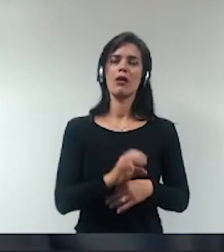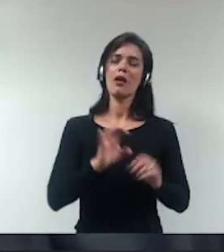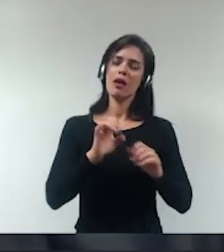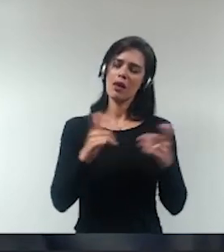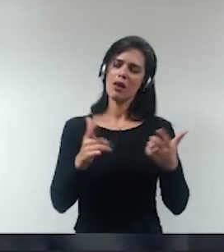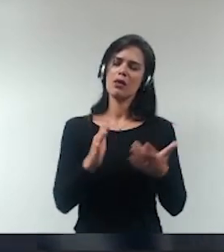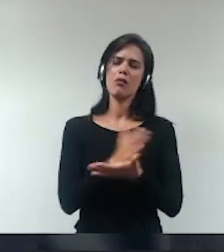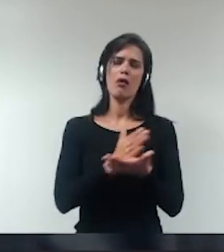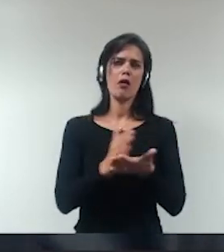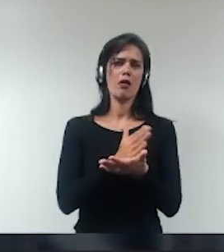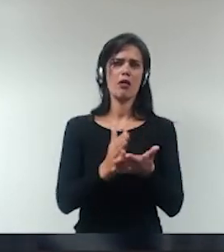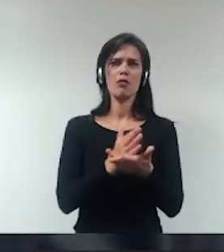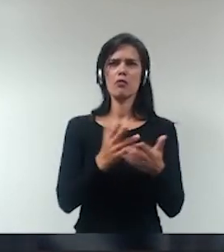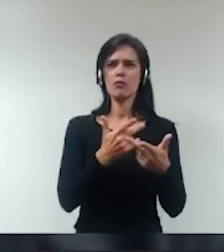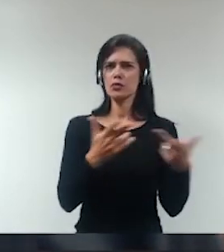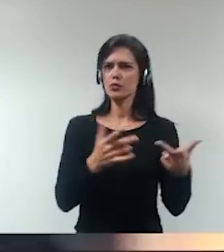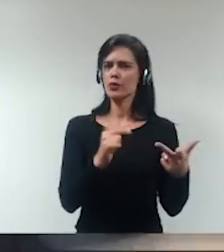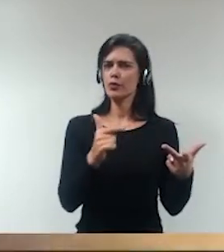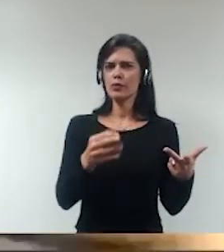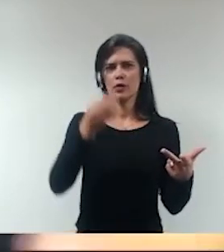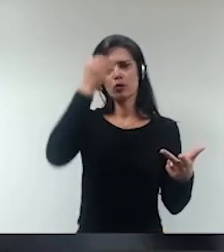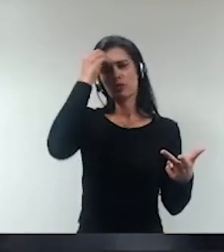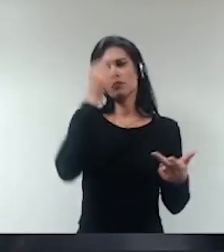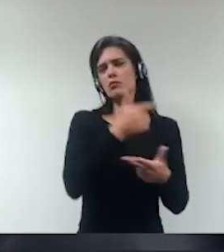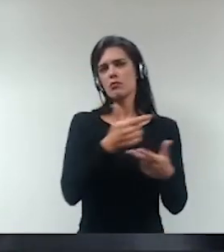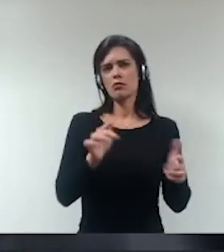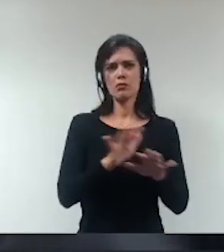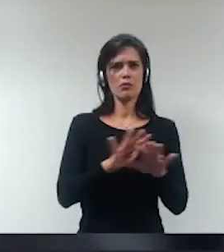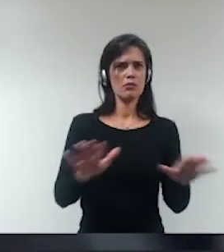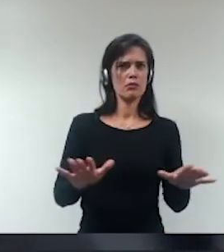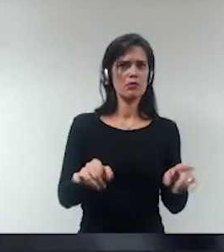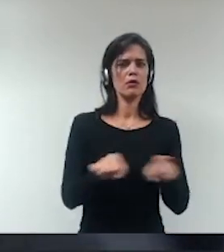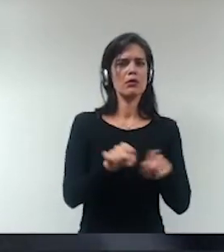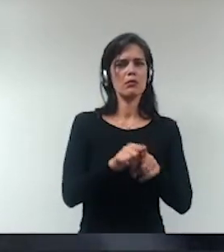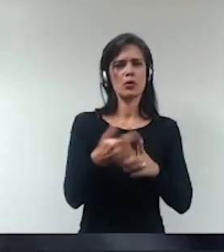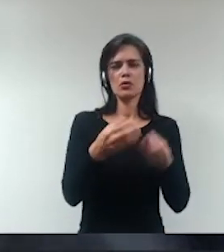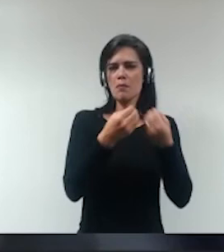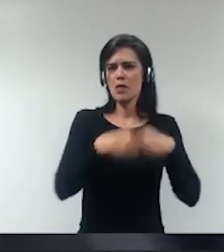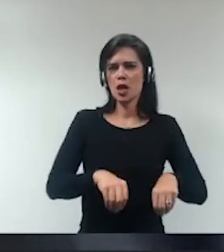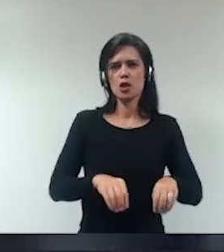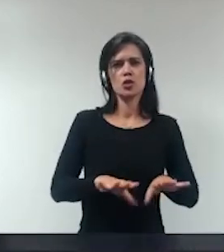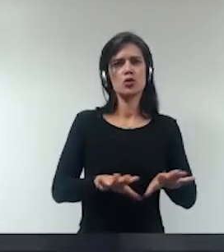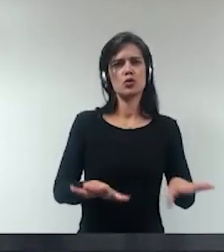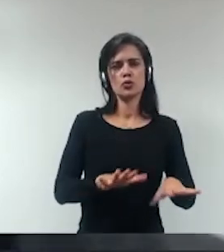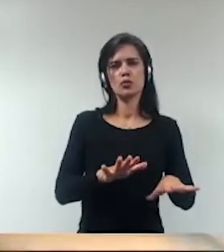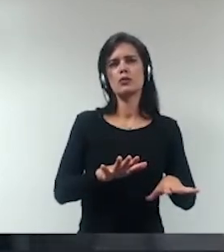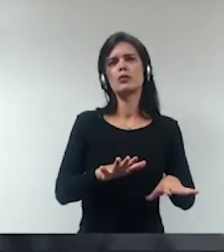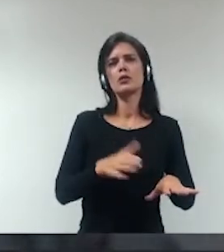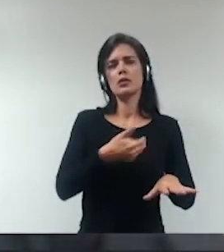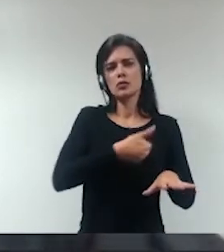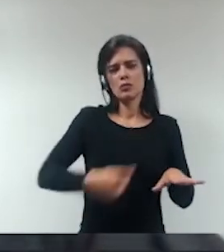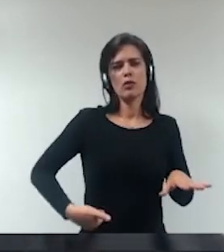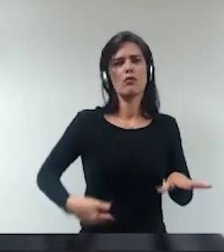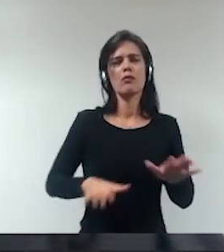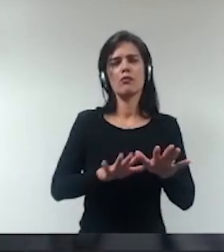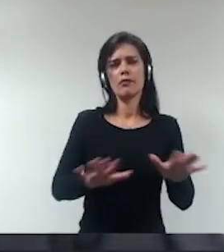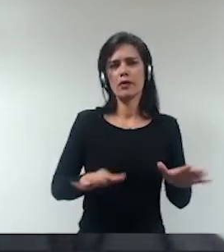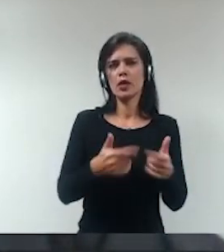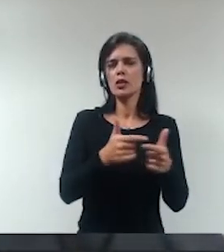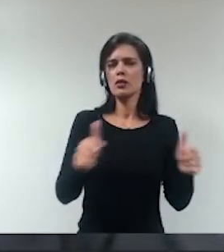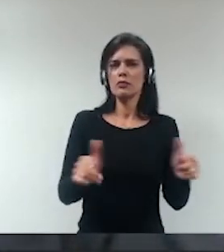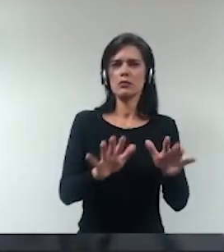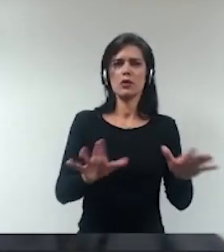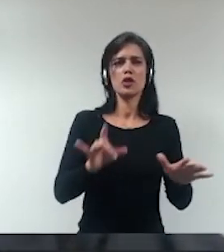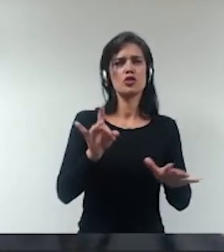implicam em dolo e nem necessariamente em dano ao erário existem os atos de improbidade que apenas violam os